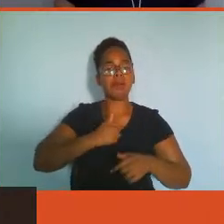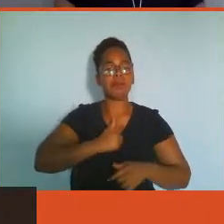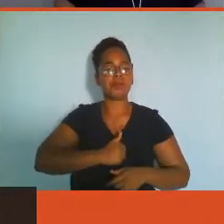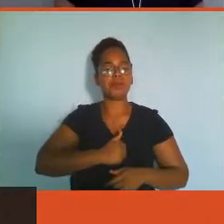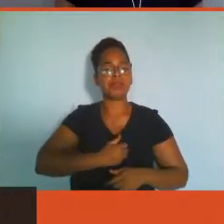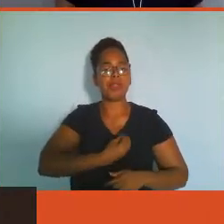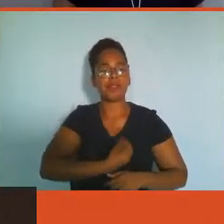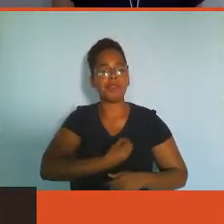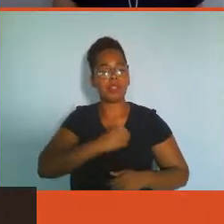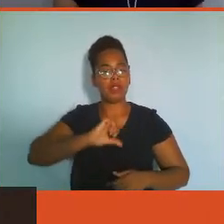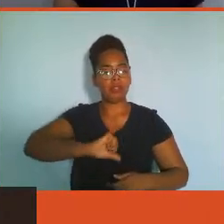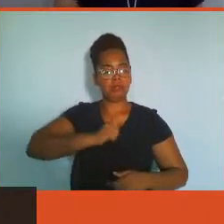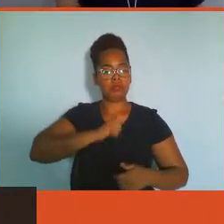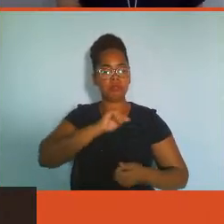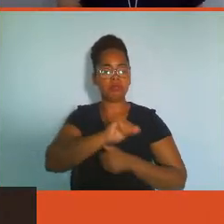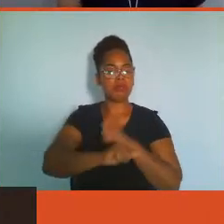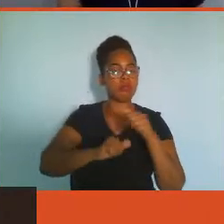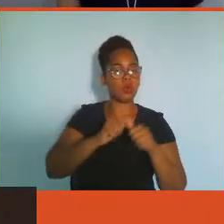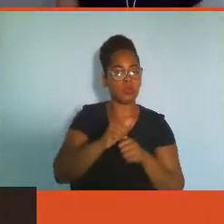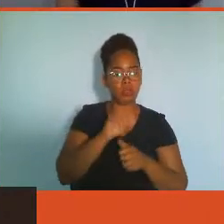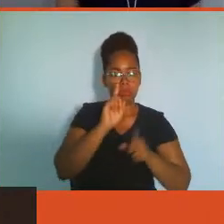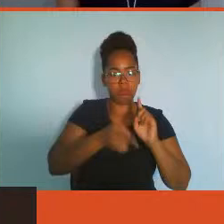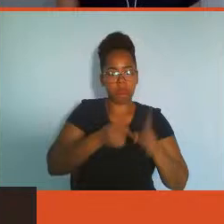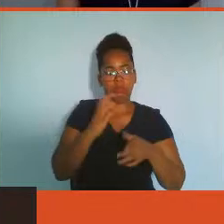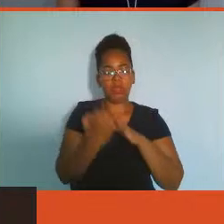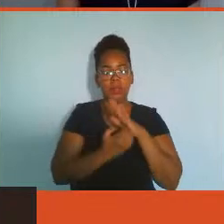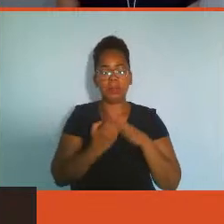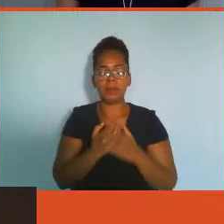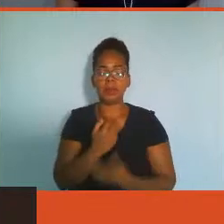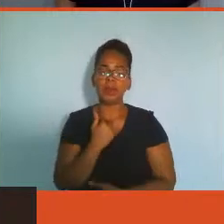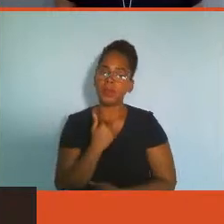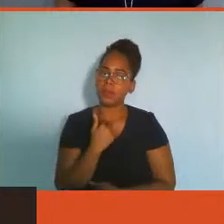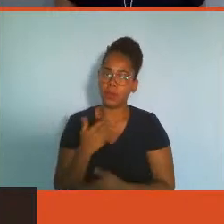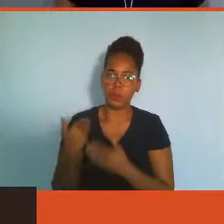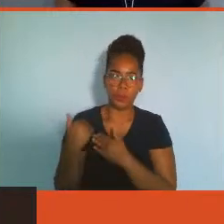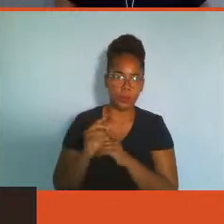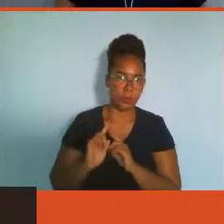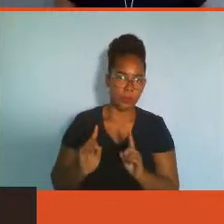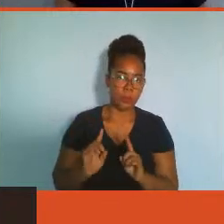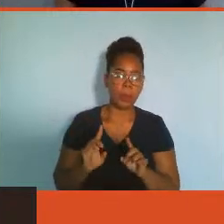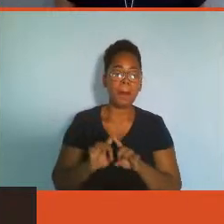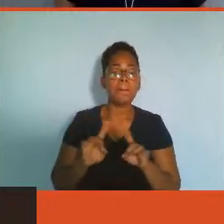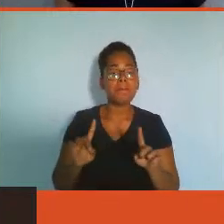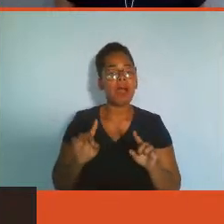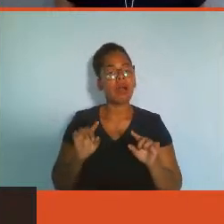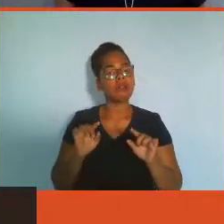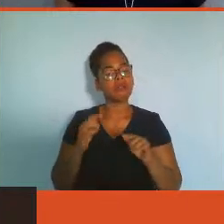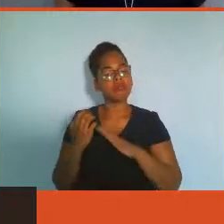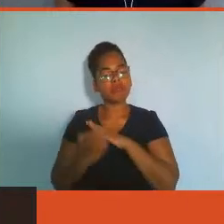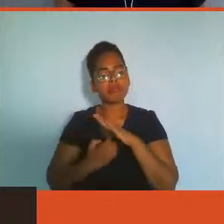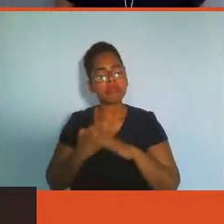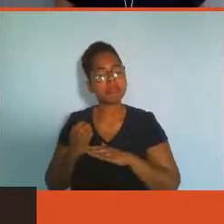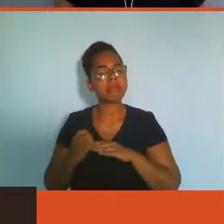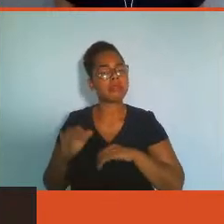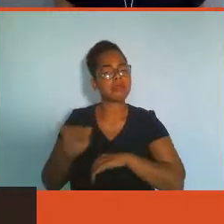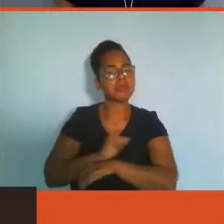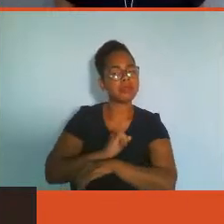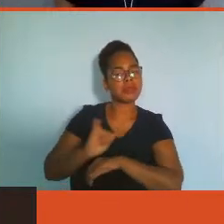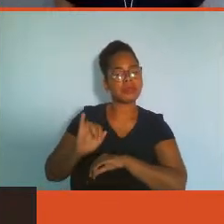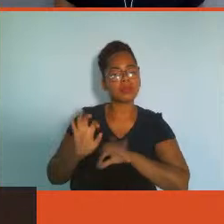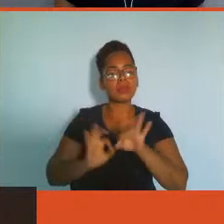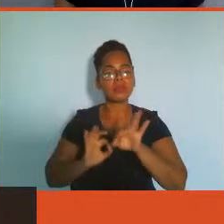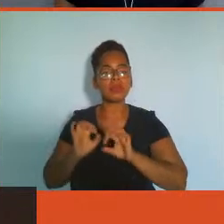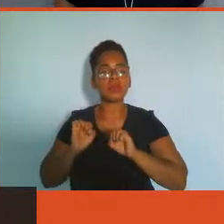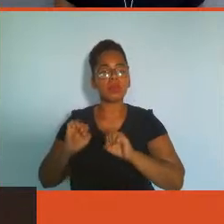também, o fato de você ajudar a envolver o funcionário com o projeto